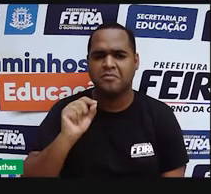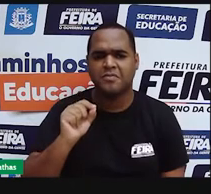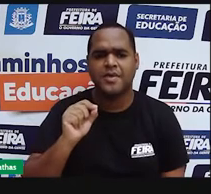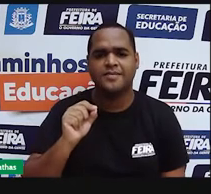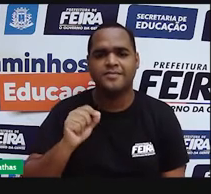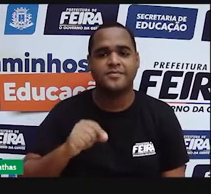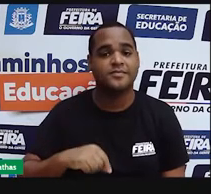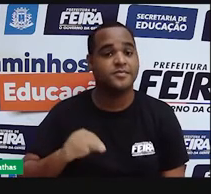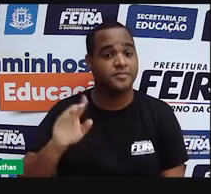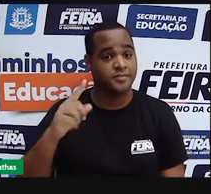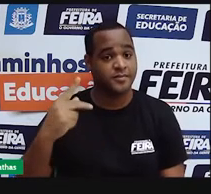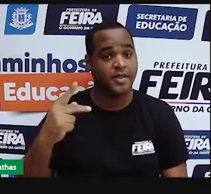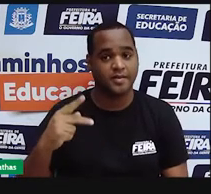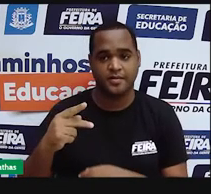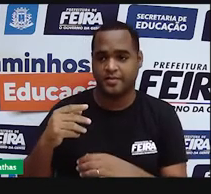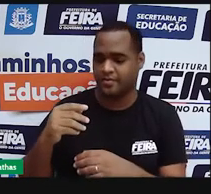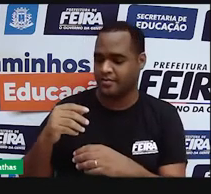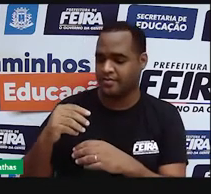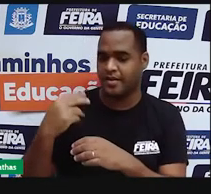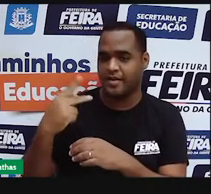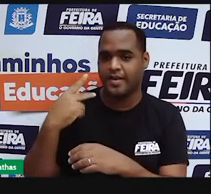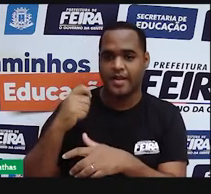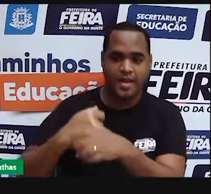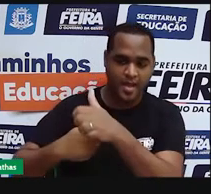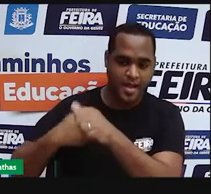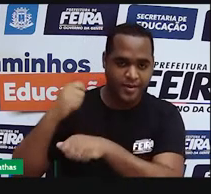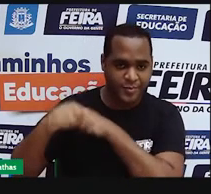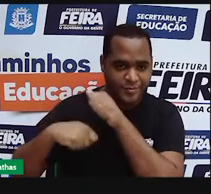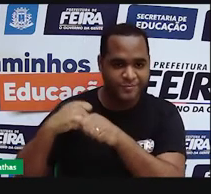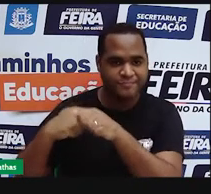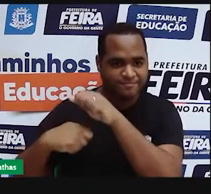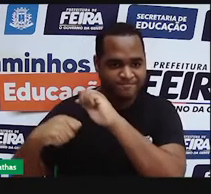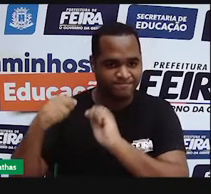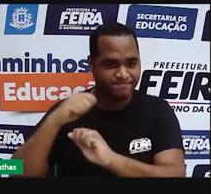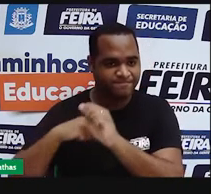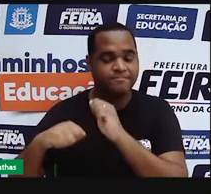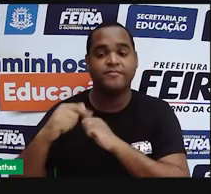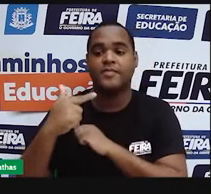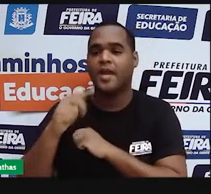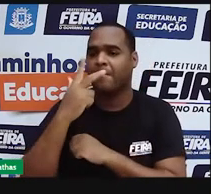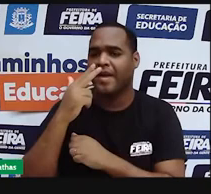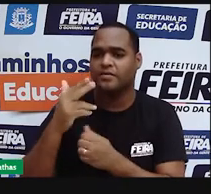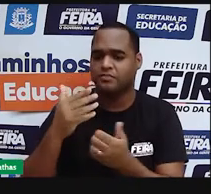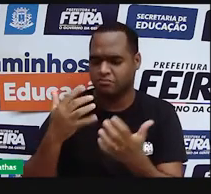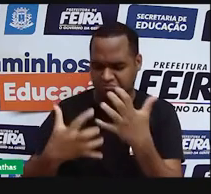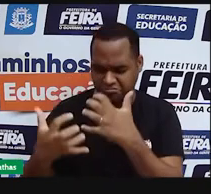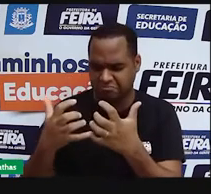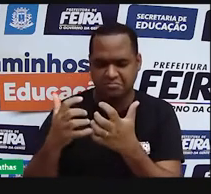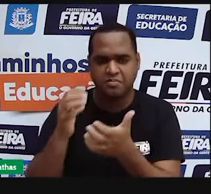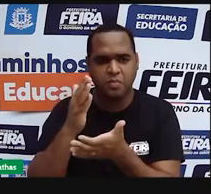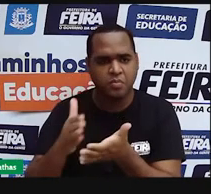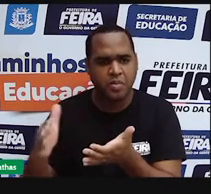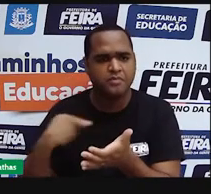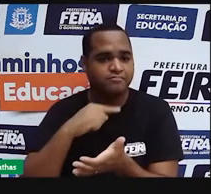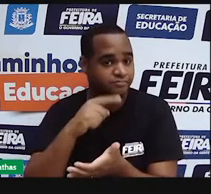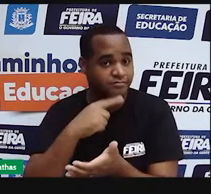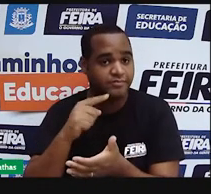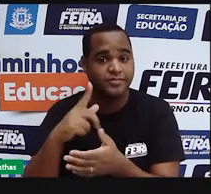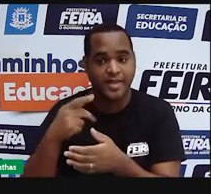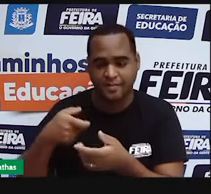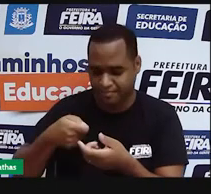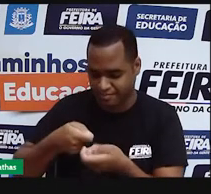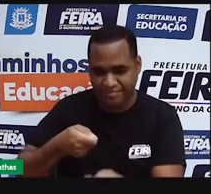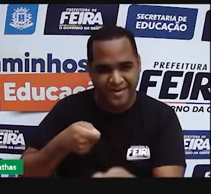Dalton, o átomo era uma partícula esférica, maciça e indivisível, parecida com a bola de sinuca. Por isso que ele ficou conhecido como